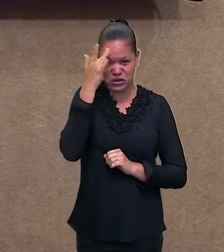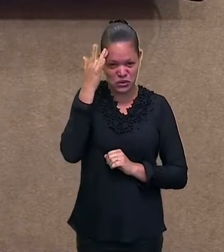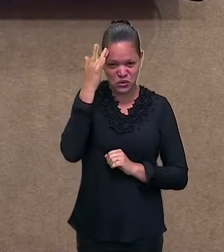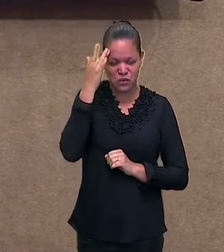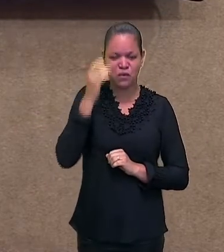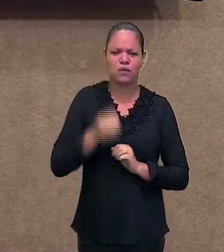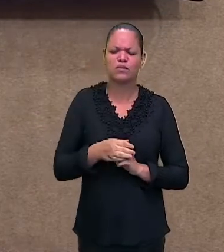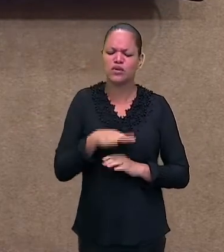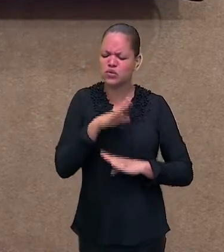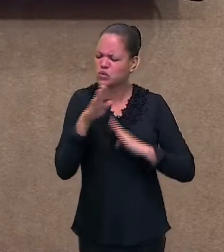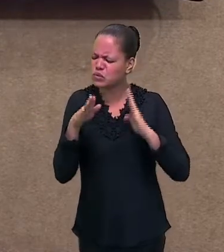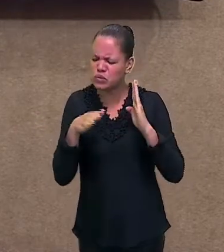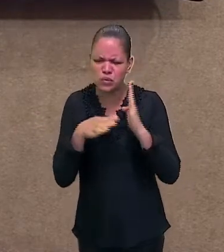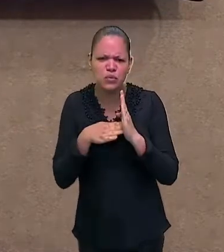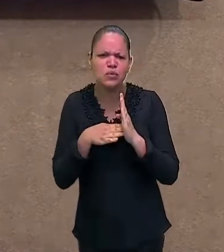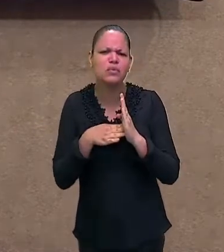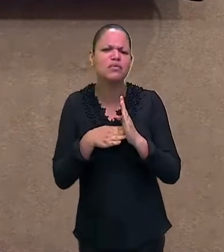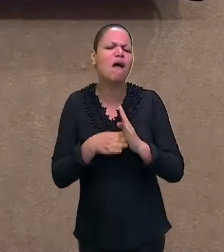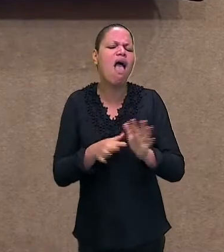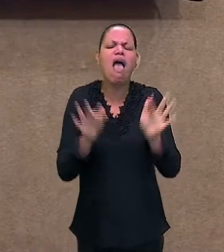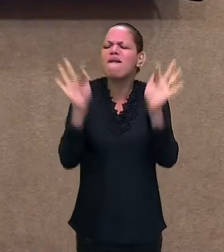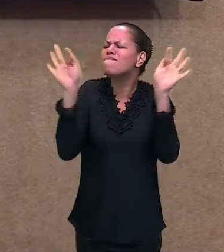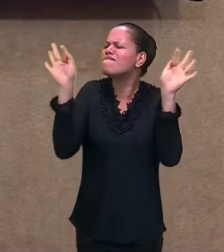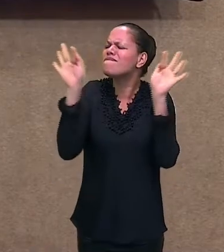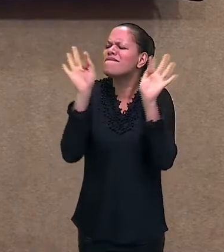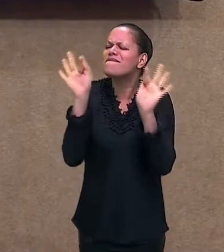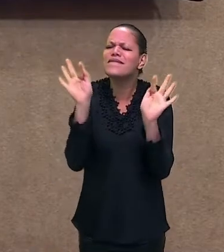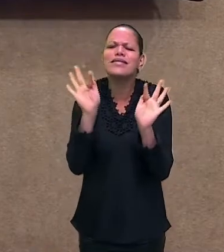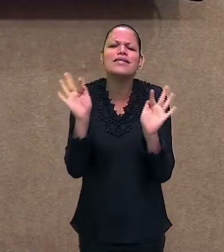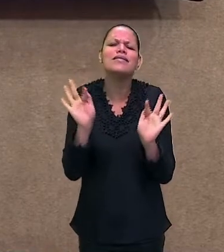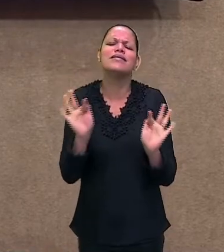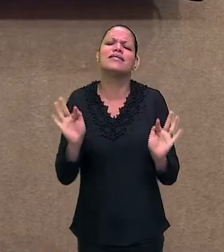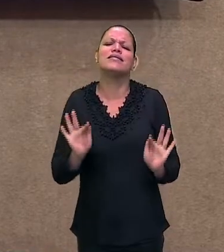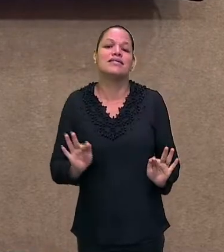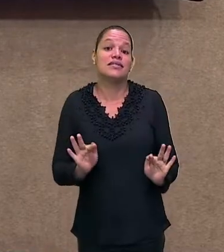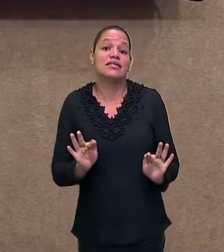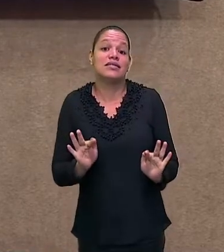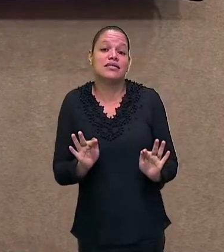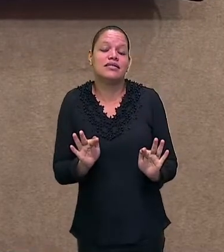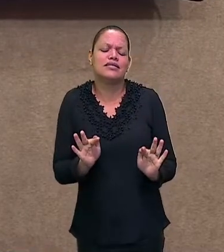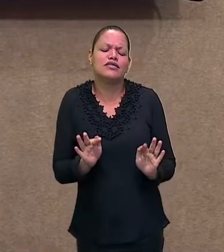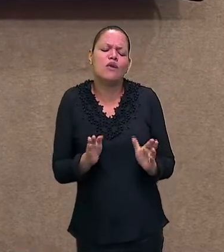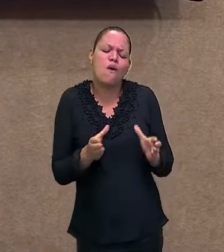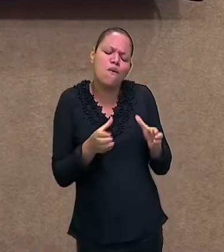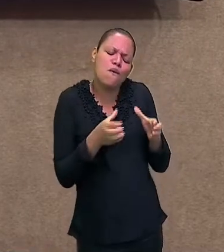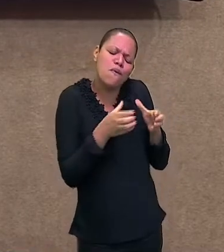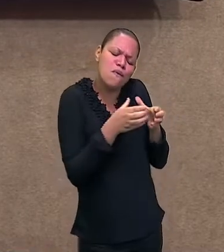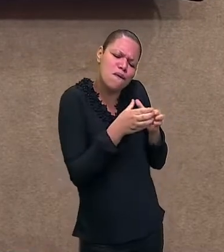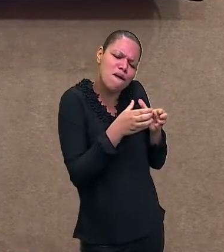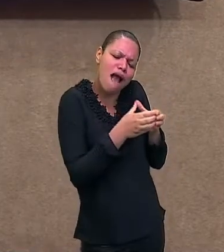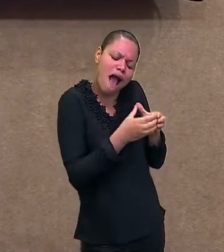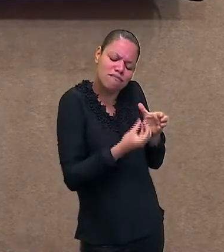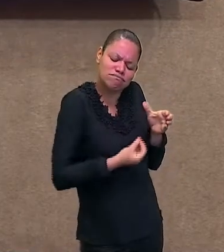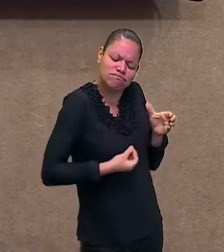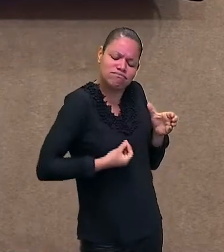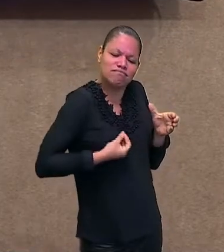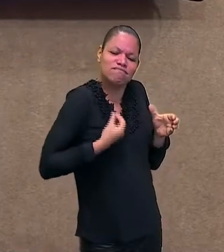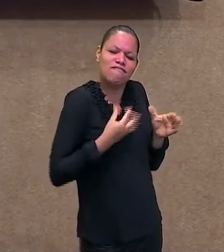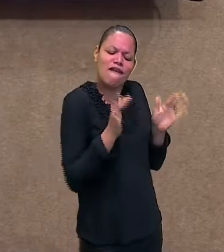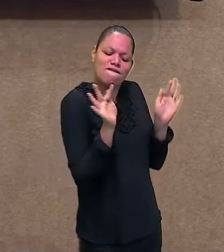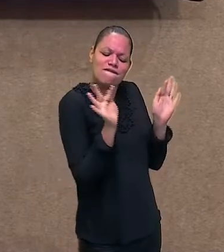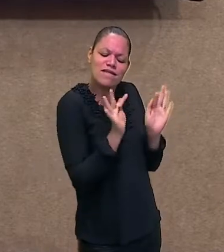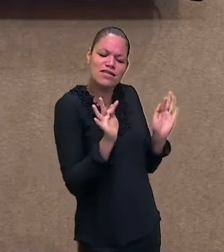E eles viviam felizes. Aqui era o lar deles, era o canto deles, a terra deles. Então,